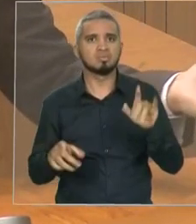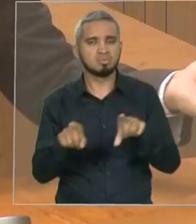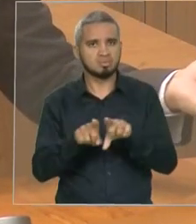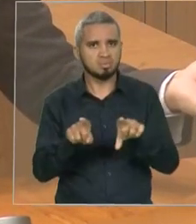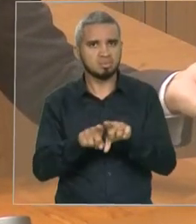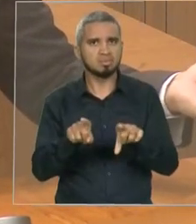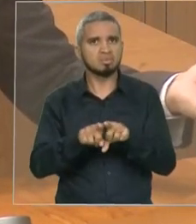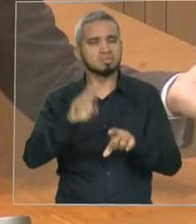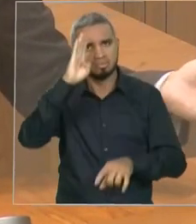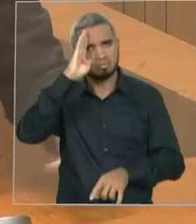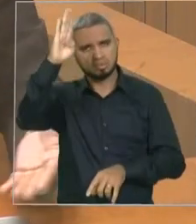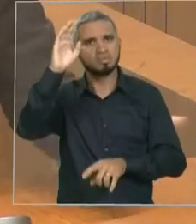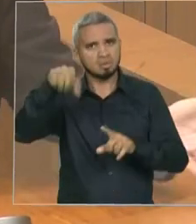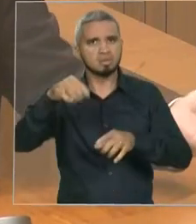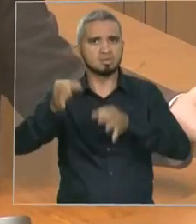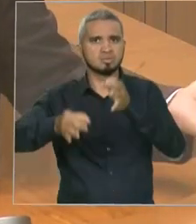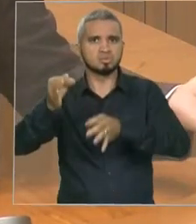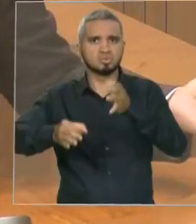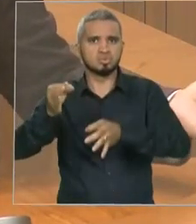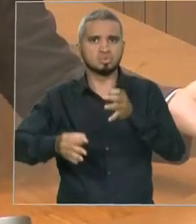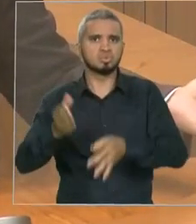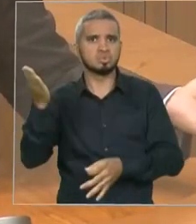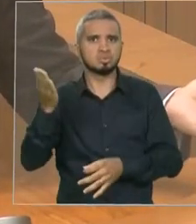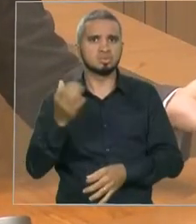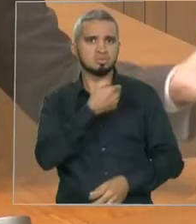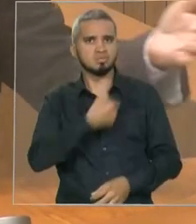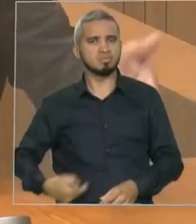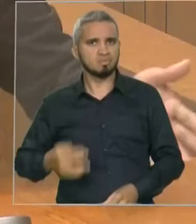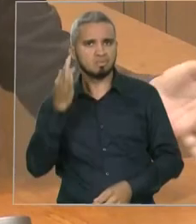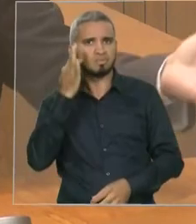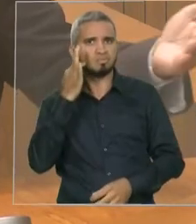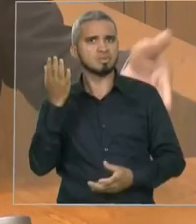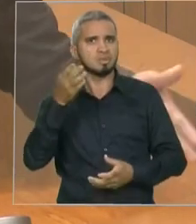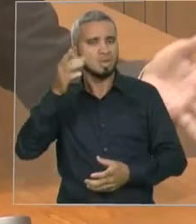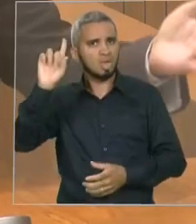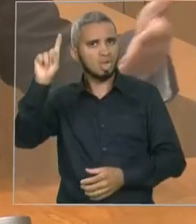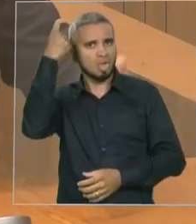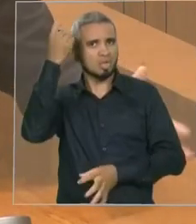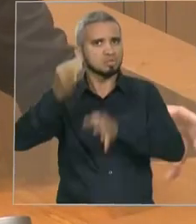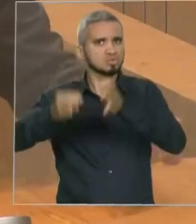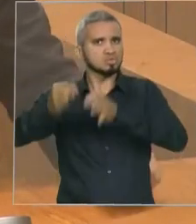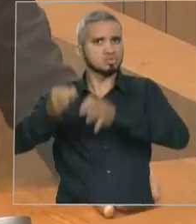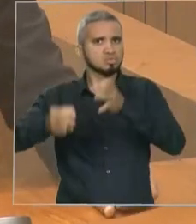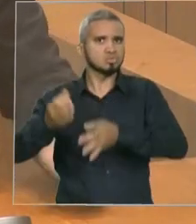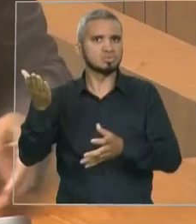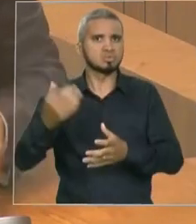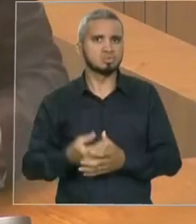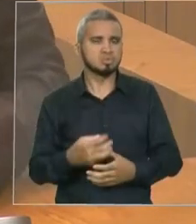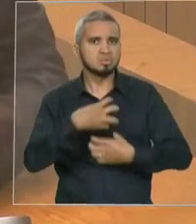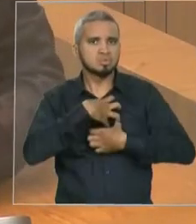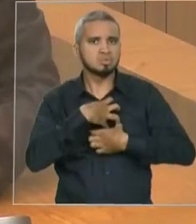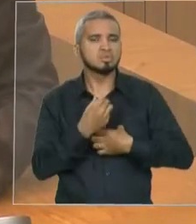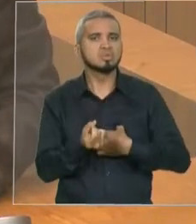-juiz, um conhecedor das leis. É o absurdo dos absurdos, absurdos.